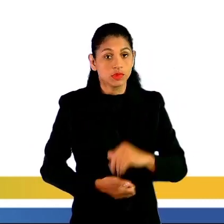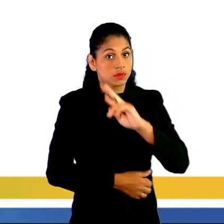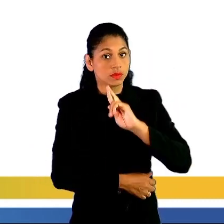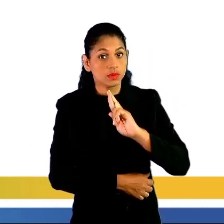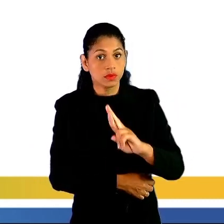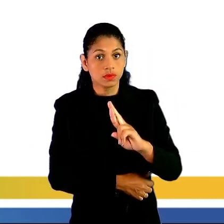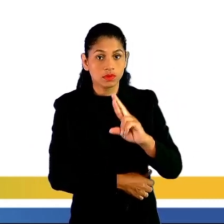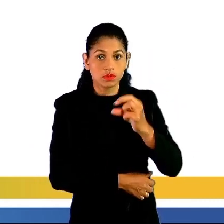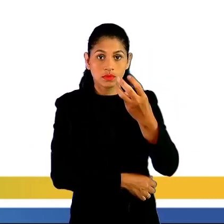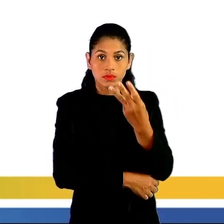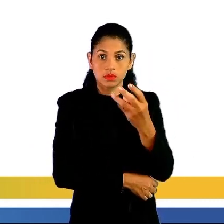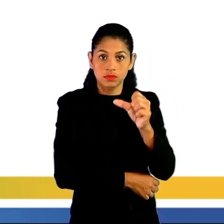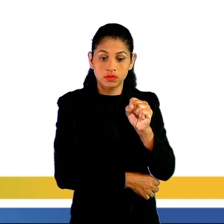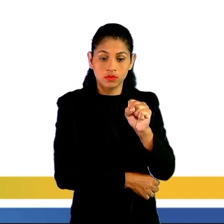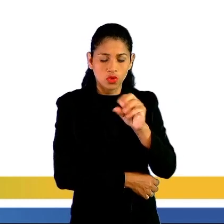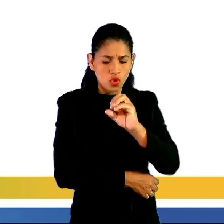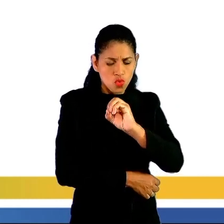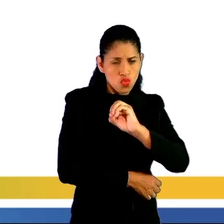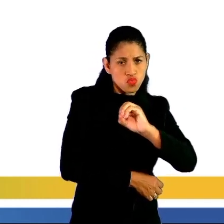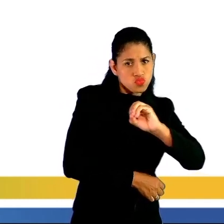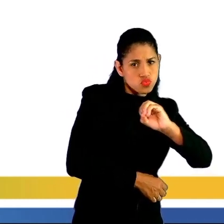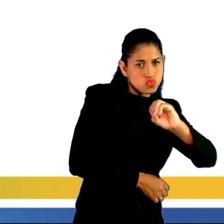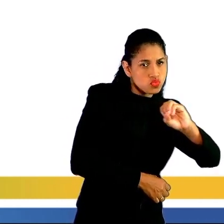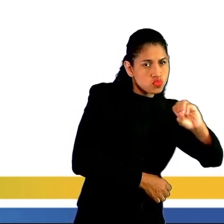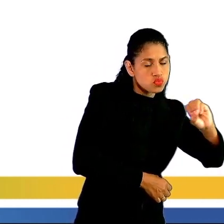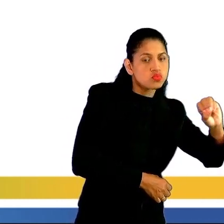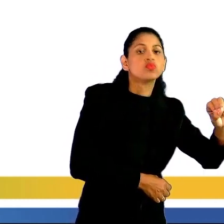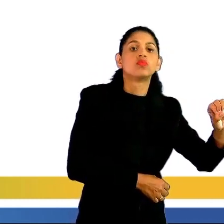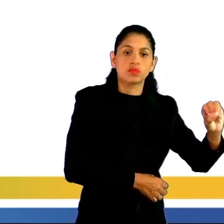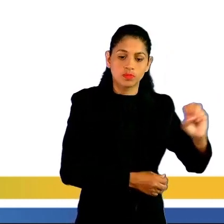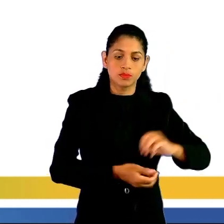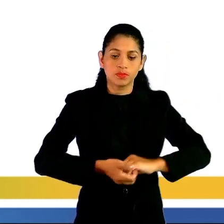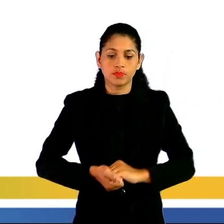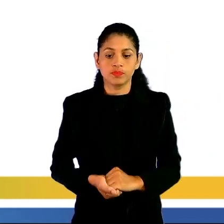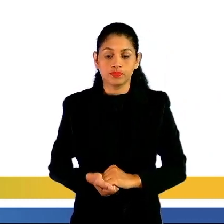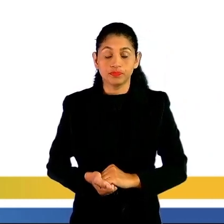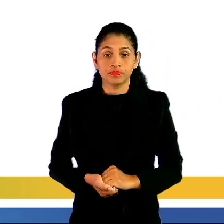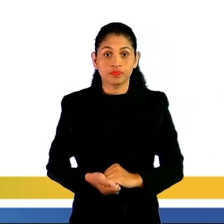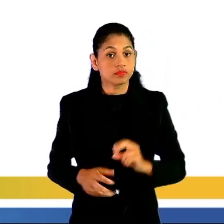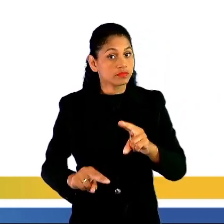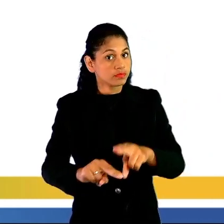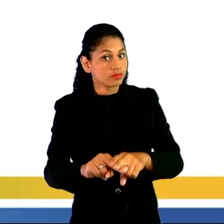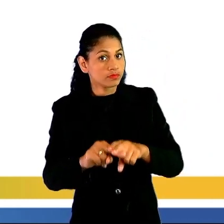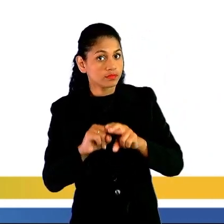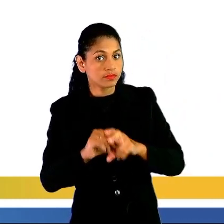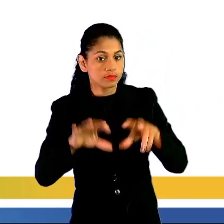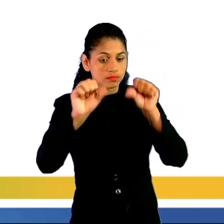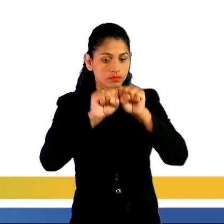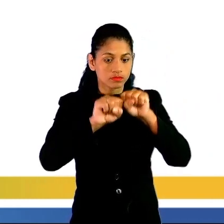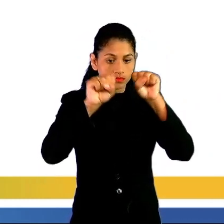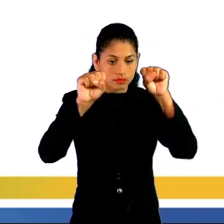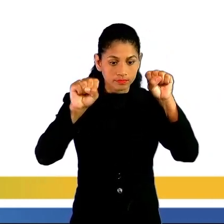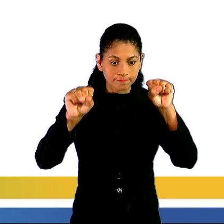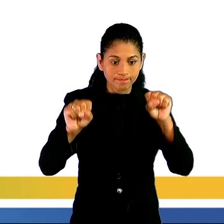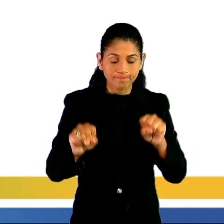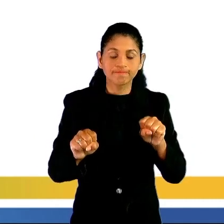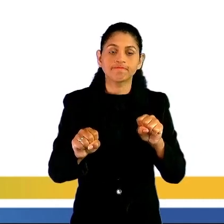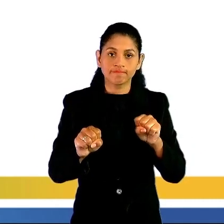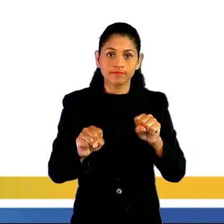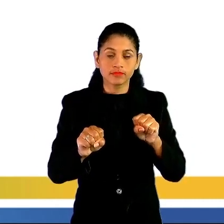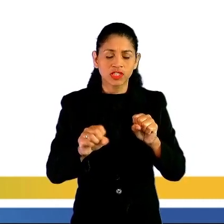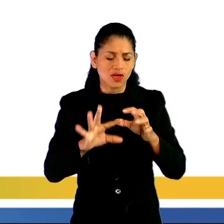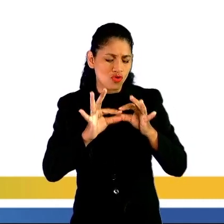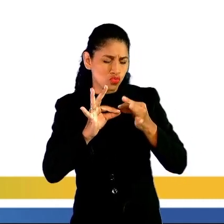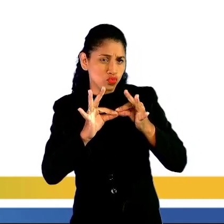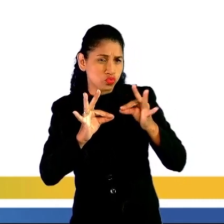quatrilhões. Ok? Portanto, o sistema Alpha Centauri está a